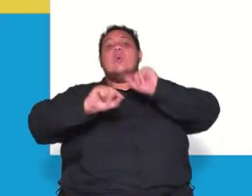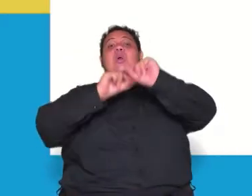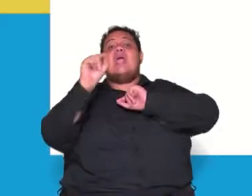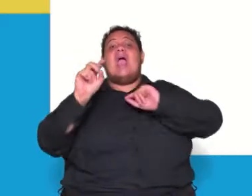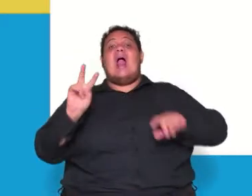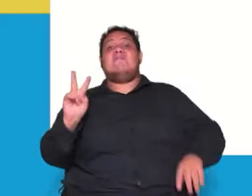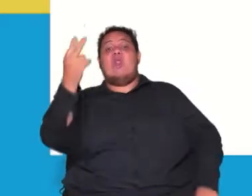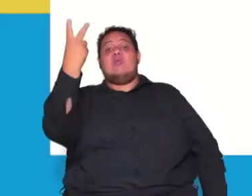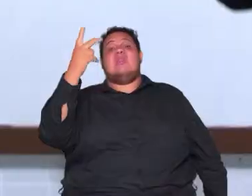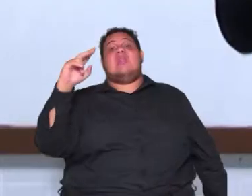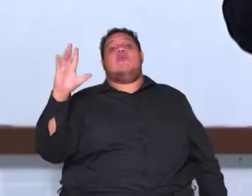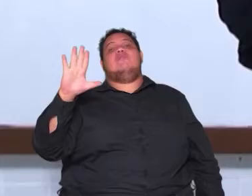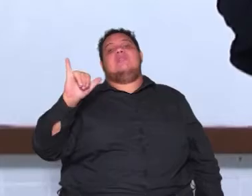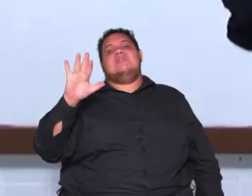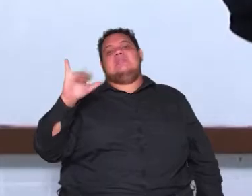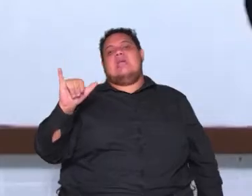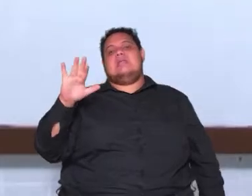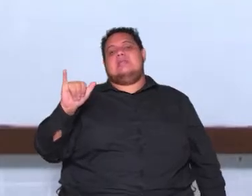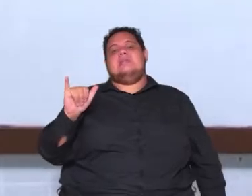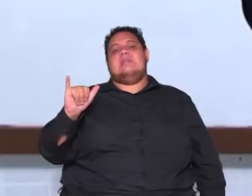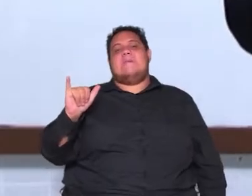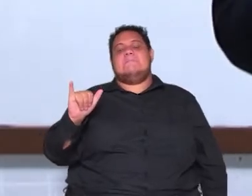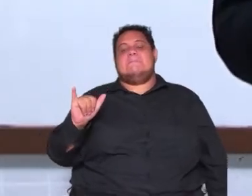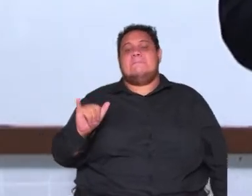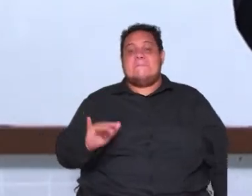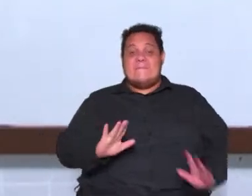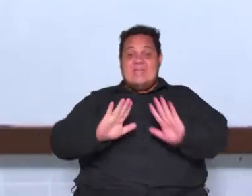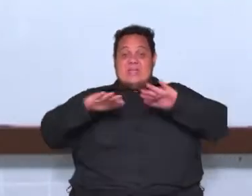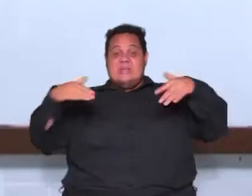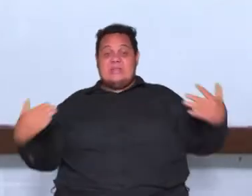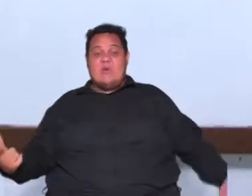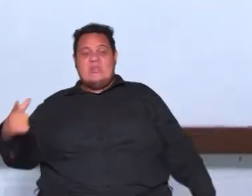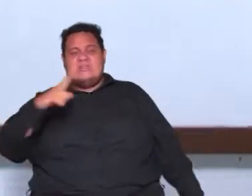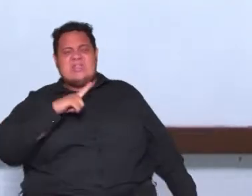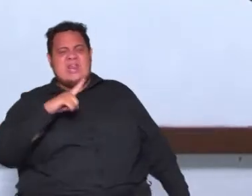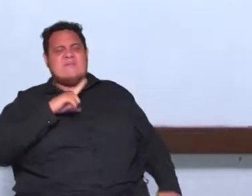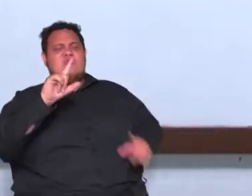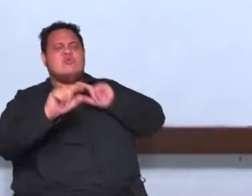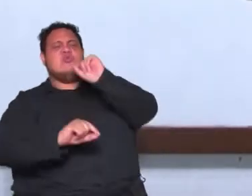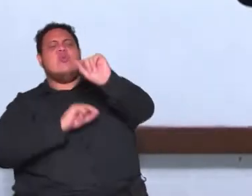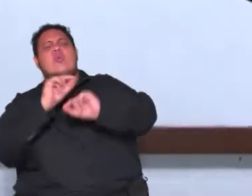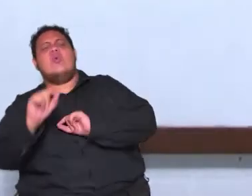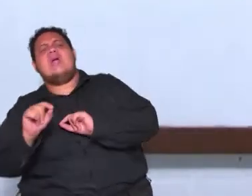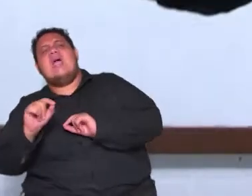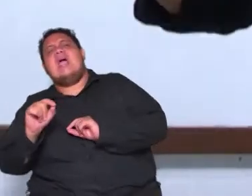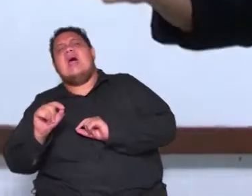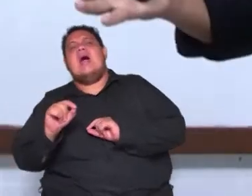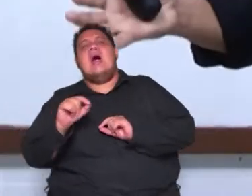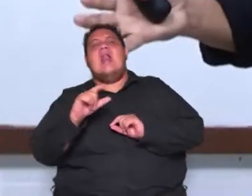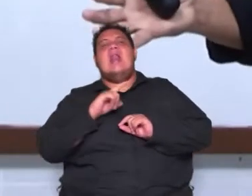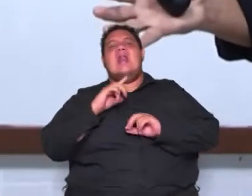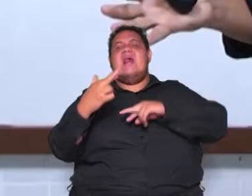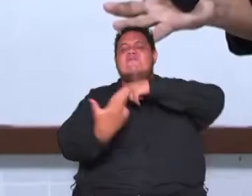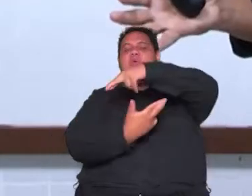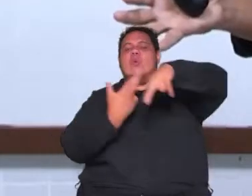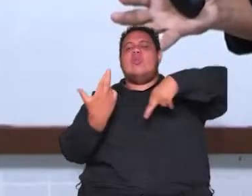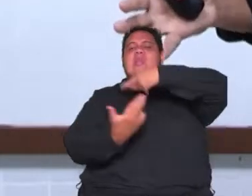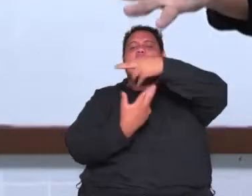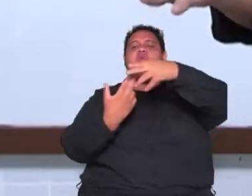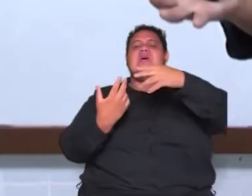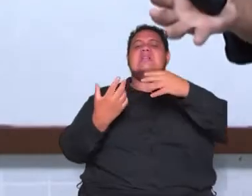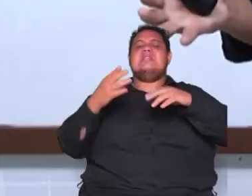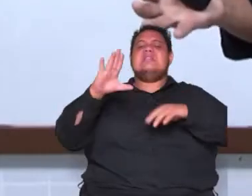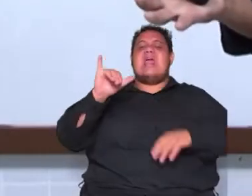ciência tá nós teremos aí nessa fase o que a gente chama de revolução científica